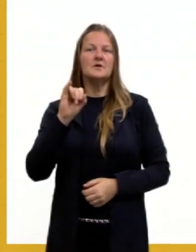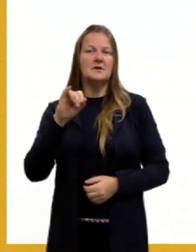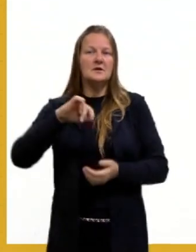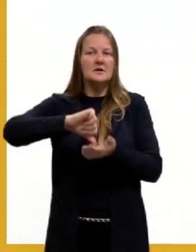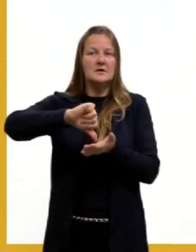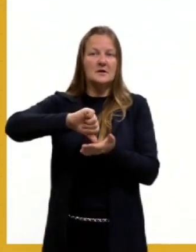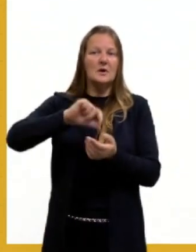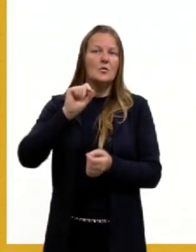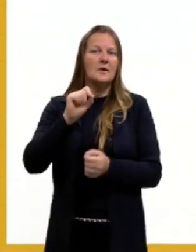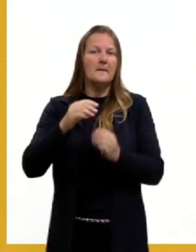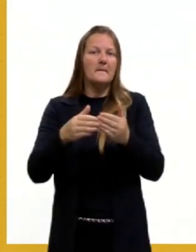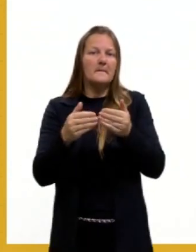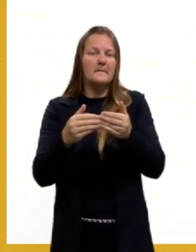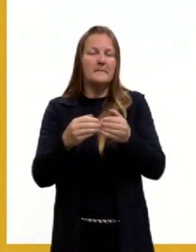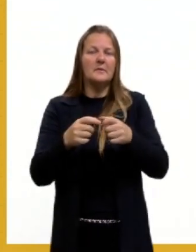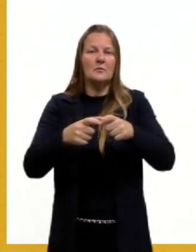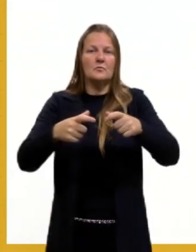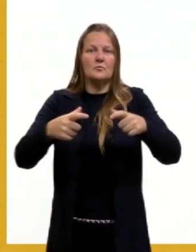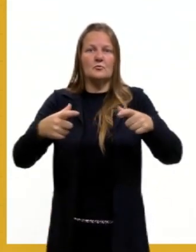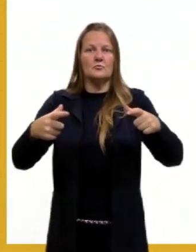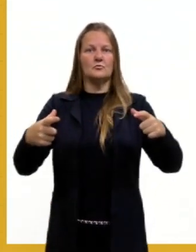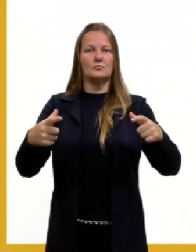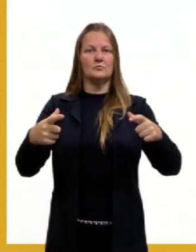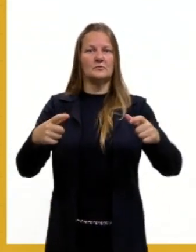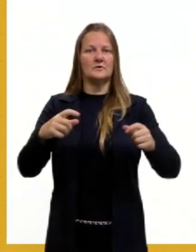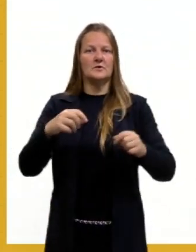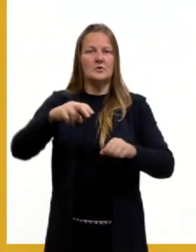ele era a grande, a grande